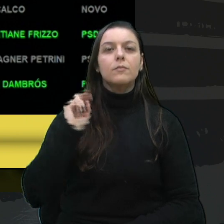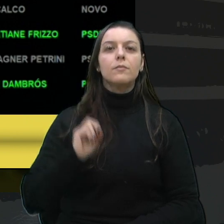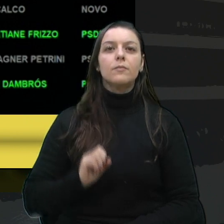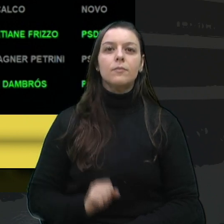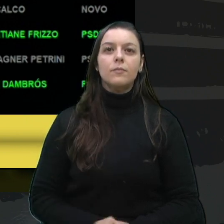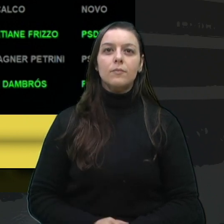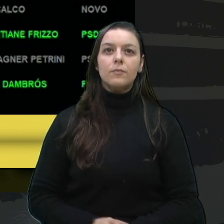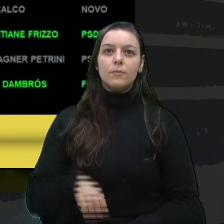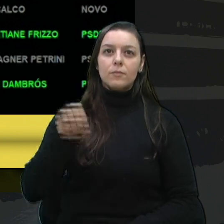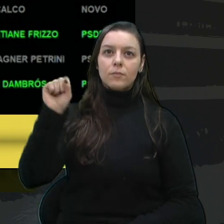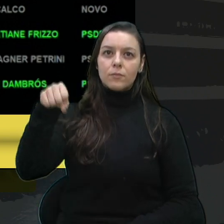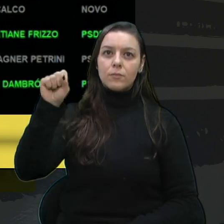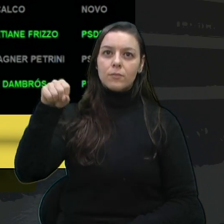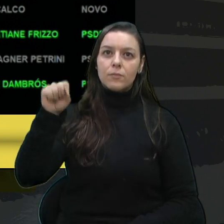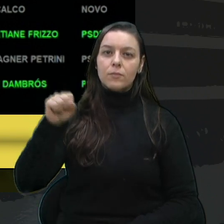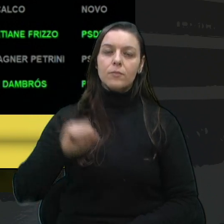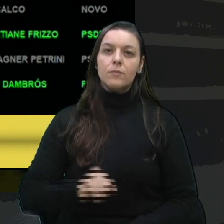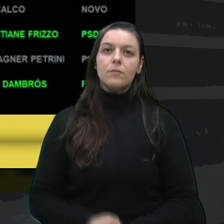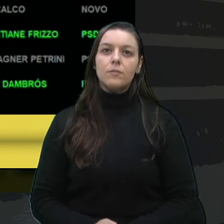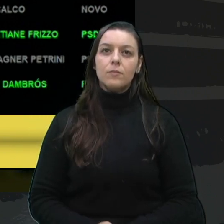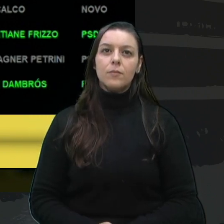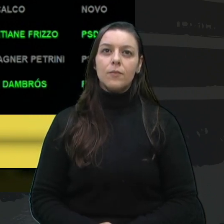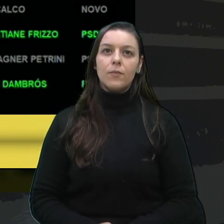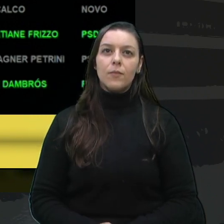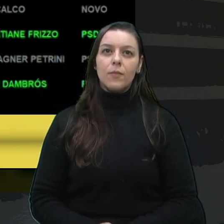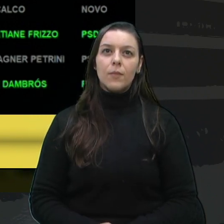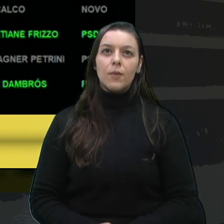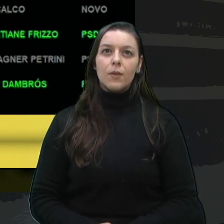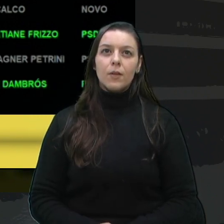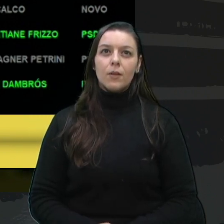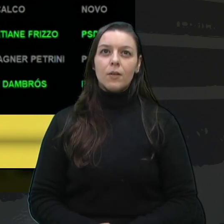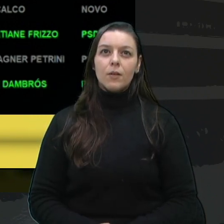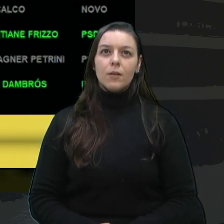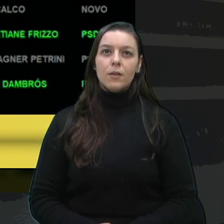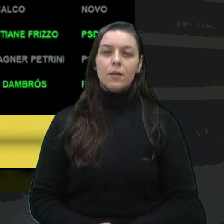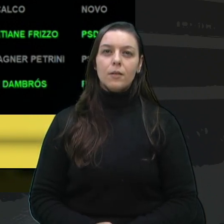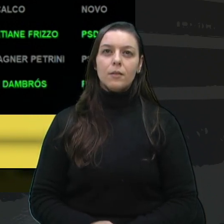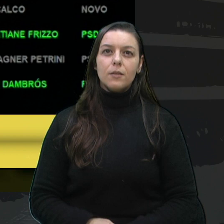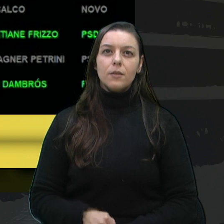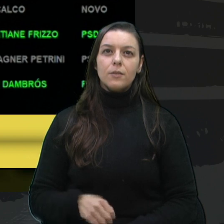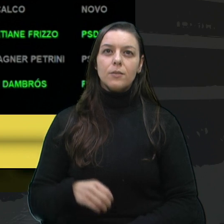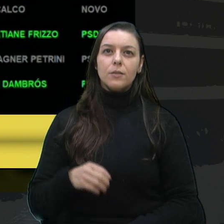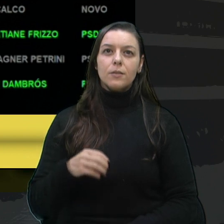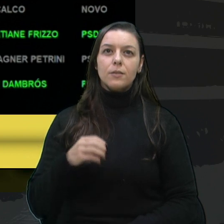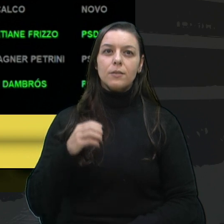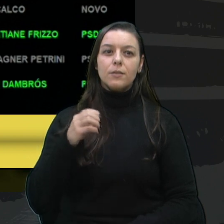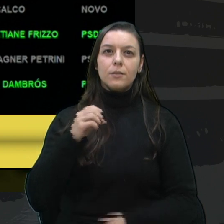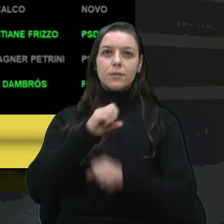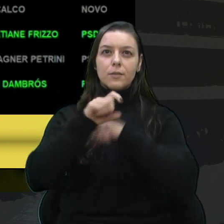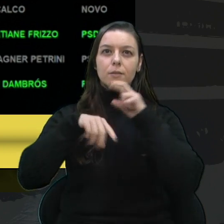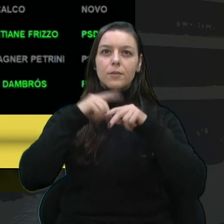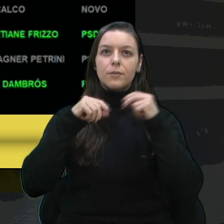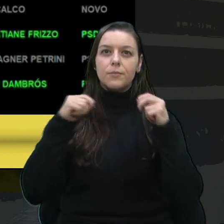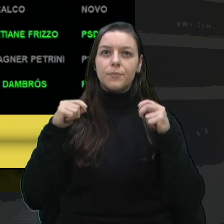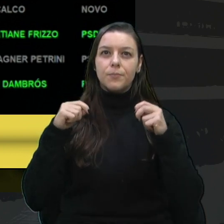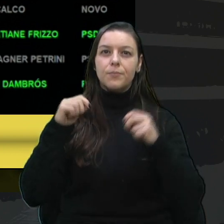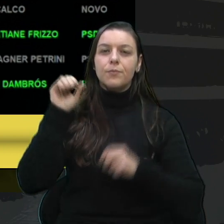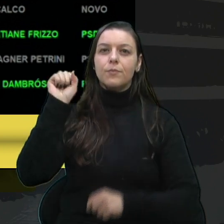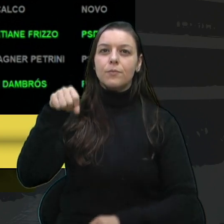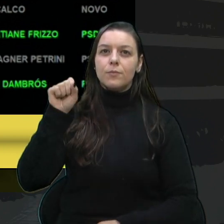Voto sim, presidente. Vota sim, vereador Ricardo Daneluz? Sim. Sim, vereador Escalco?